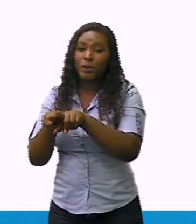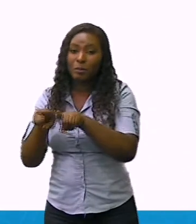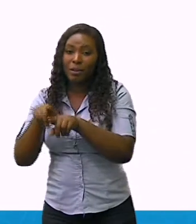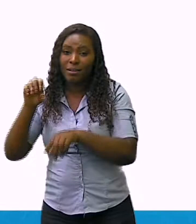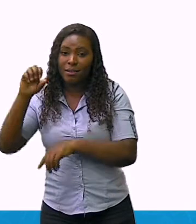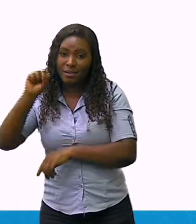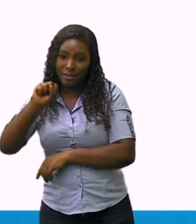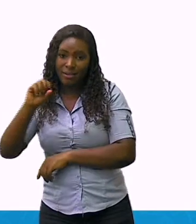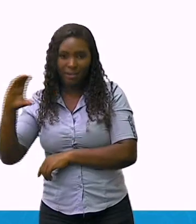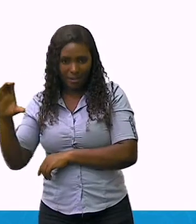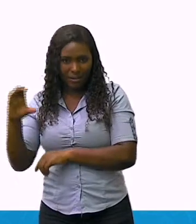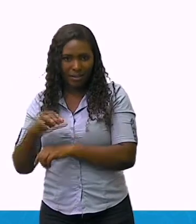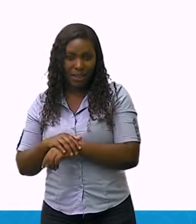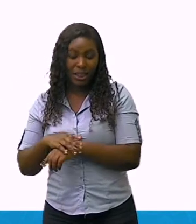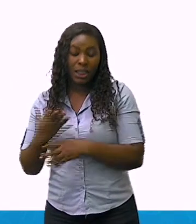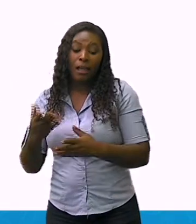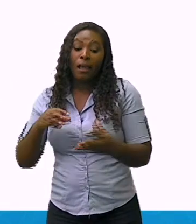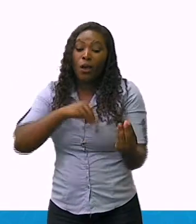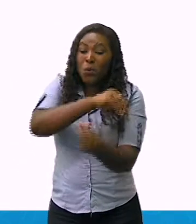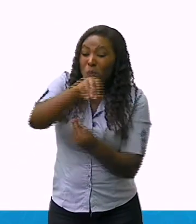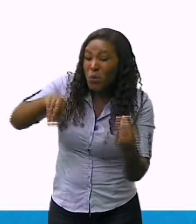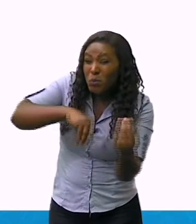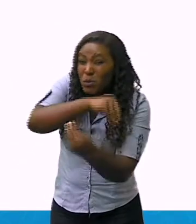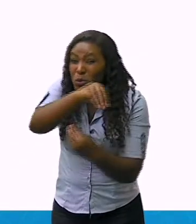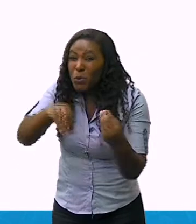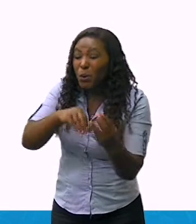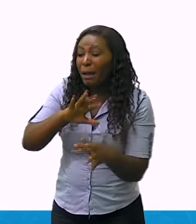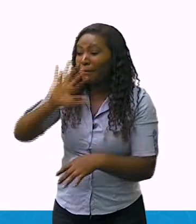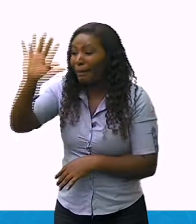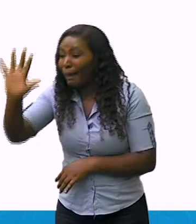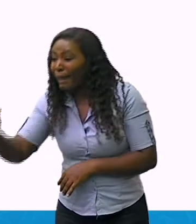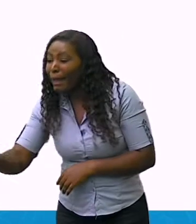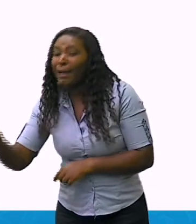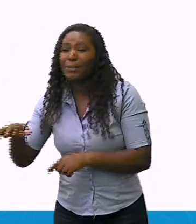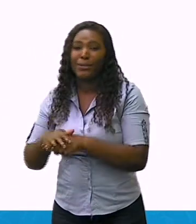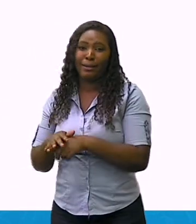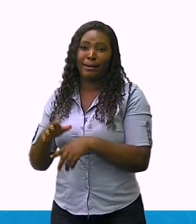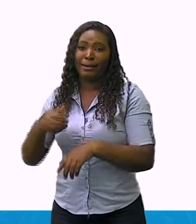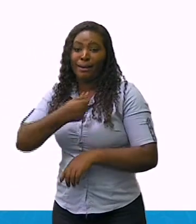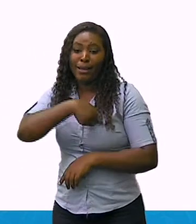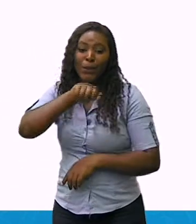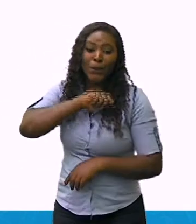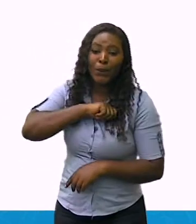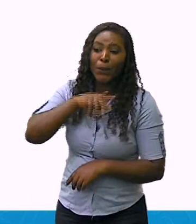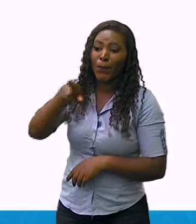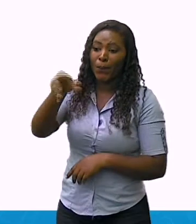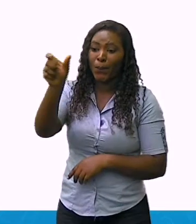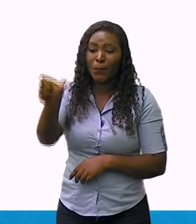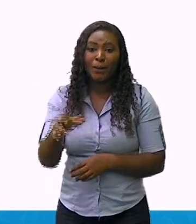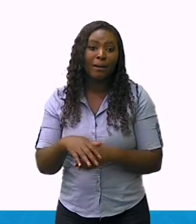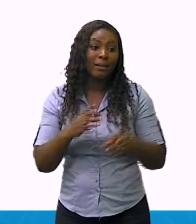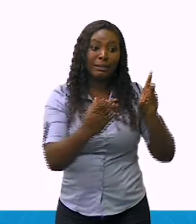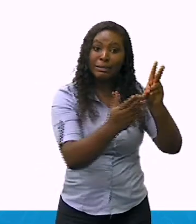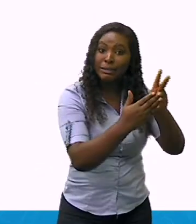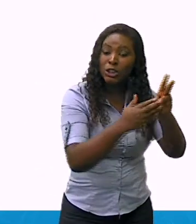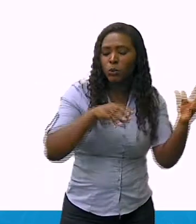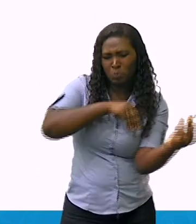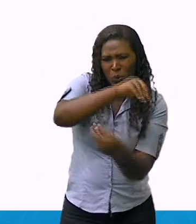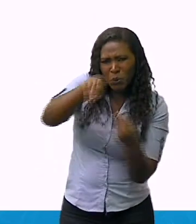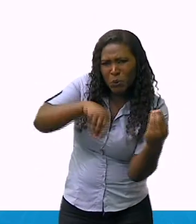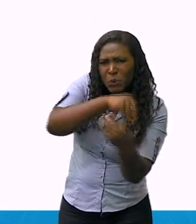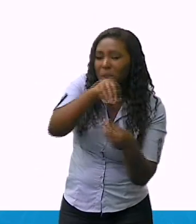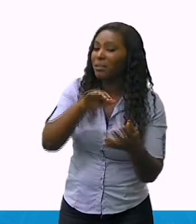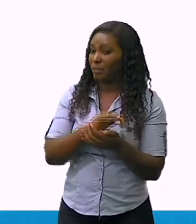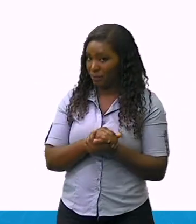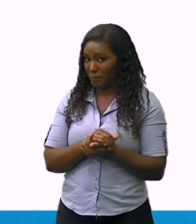europeus e dos africanos. Uma de suas principais características estão presentes na sua atividade